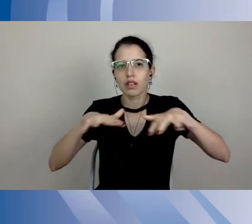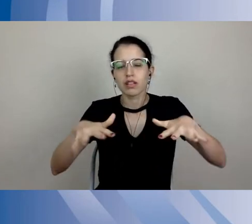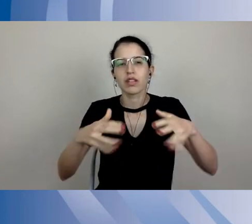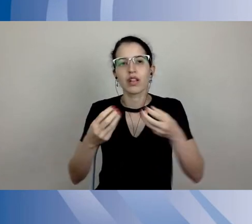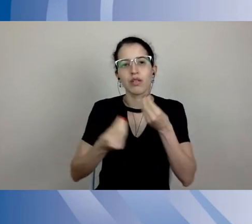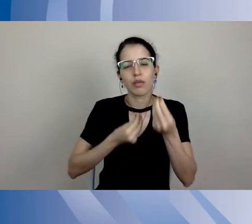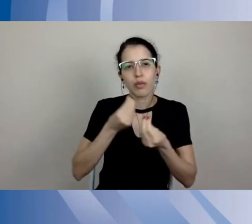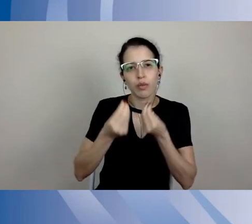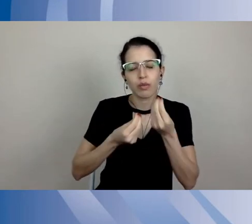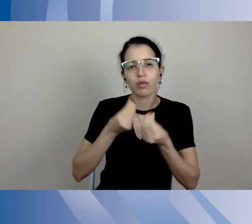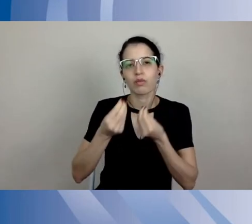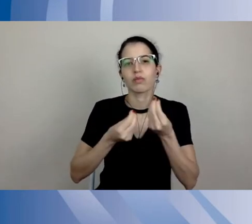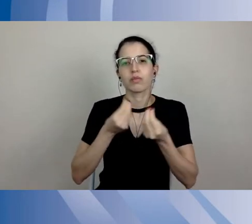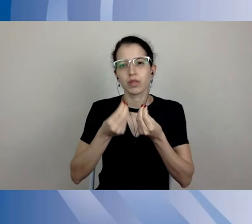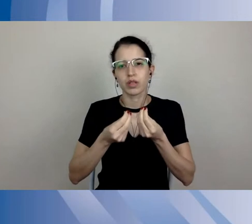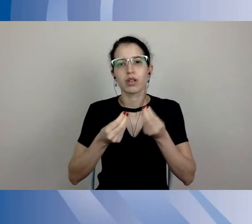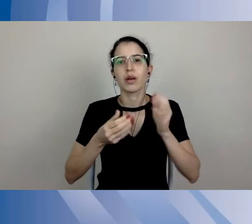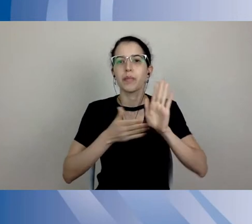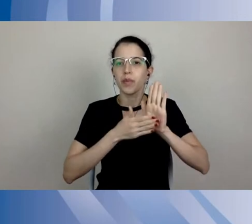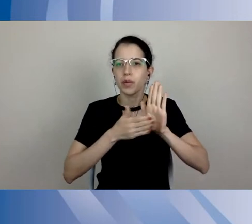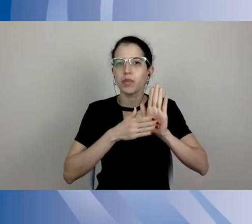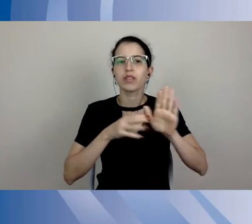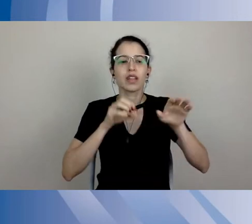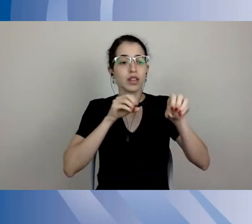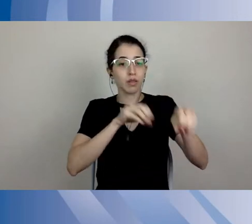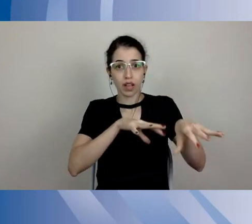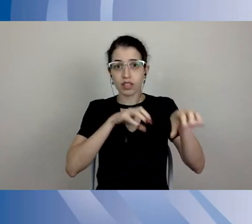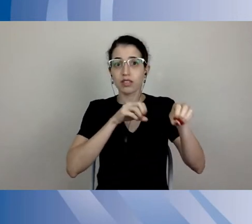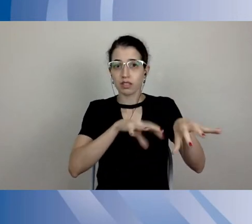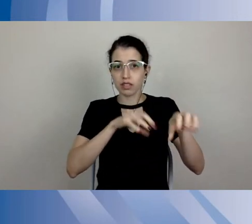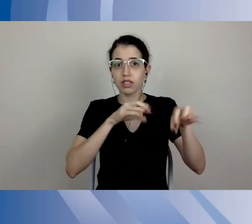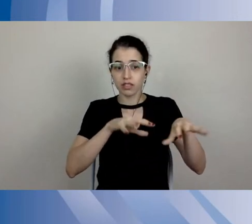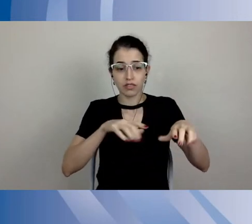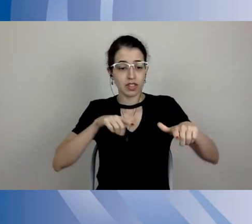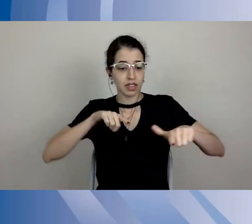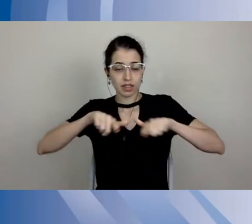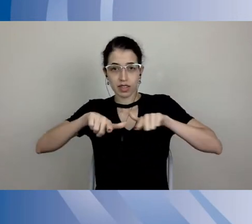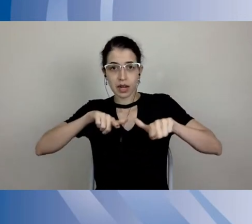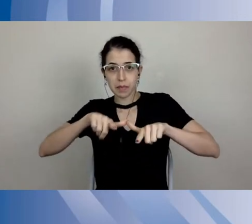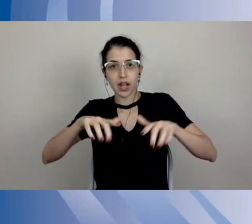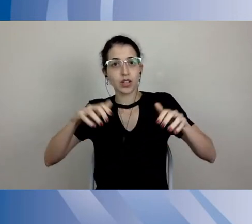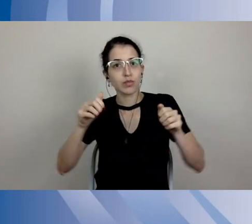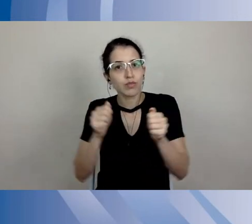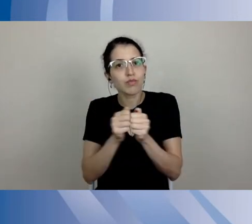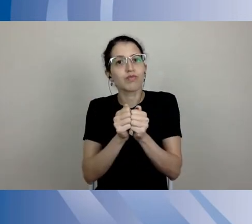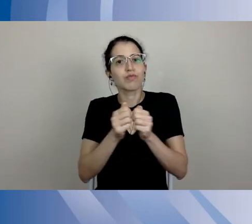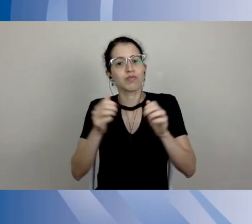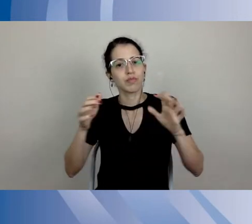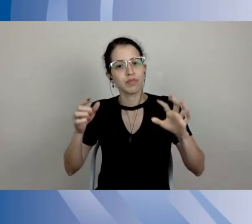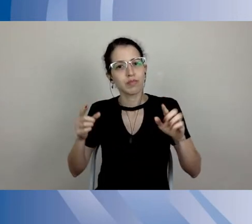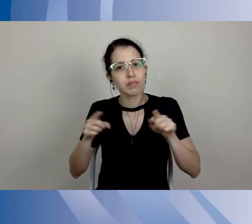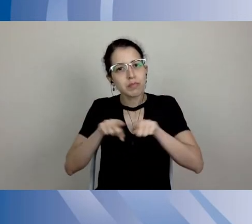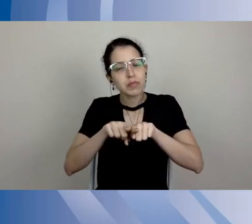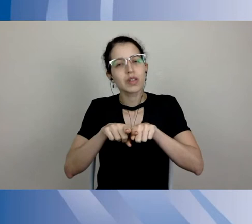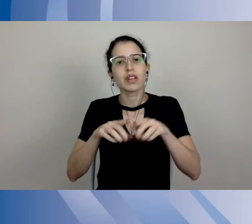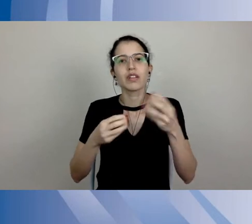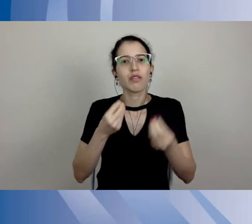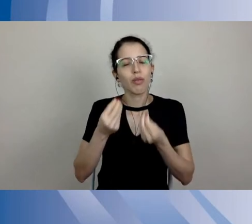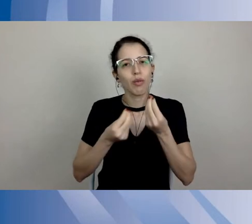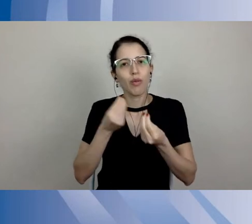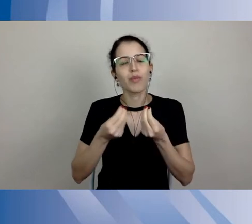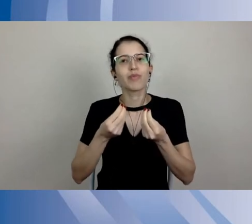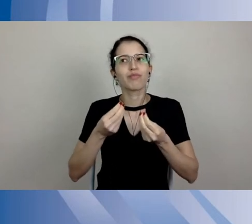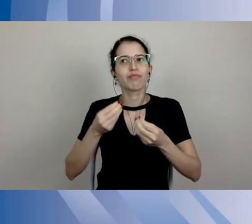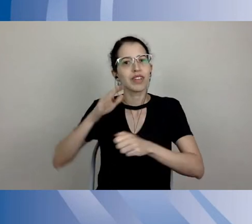trabalho coletivo, que de alguma forma registra indicadores, tome medidas proativas.